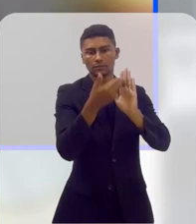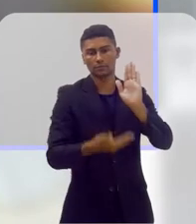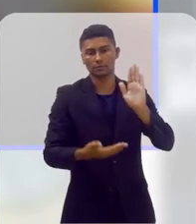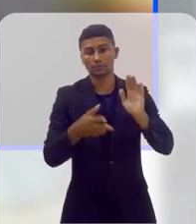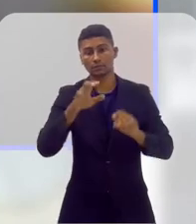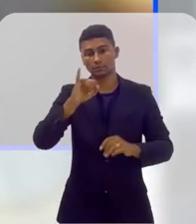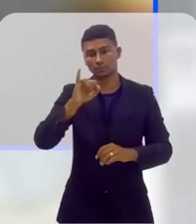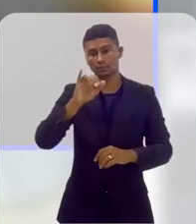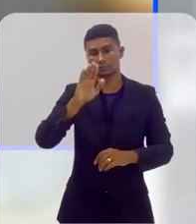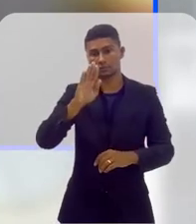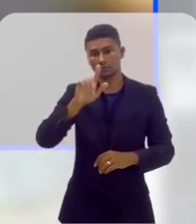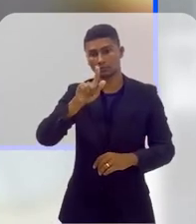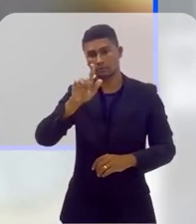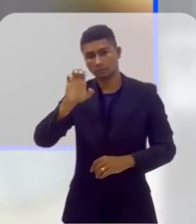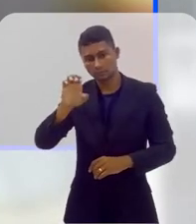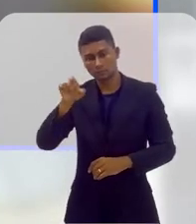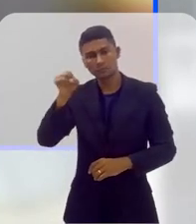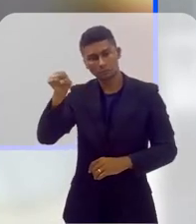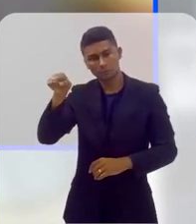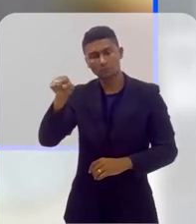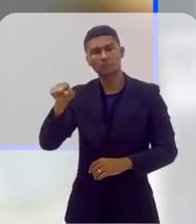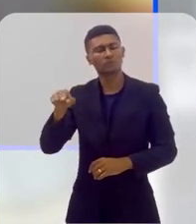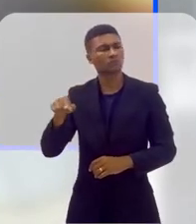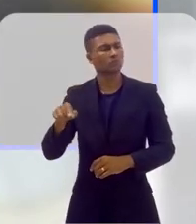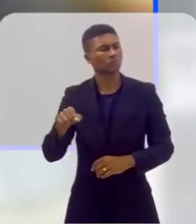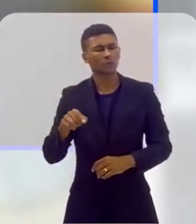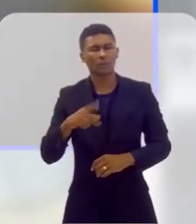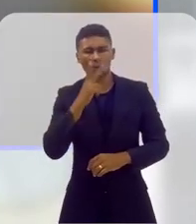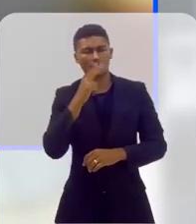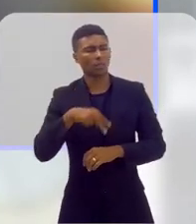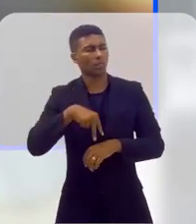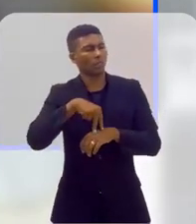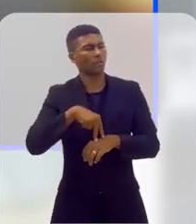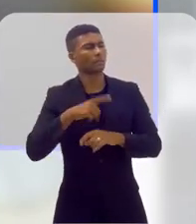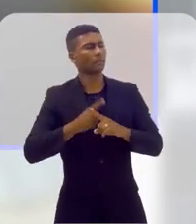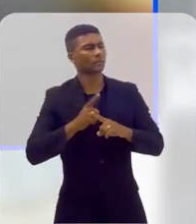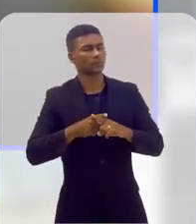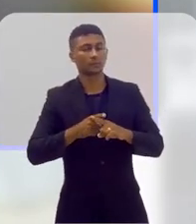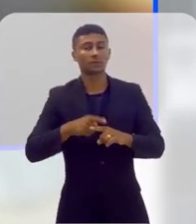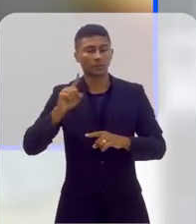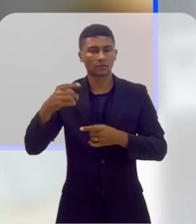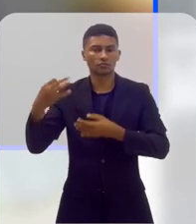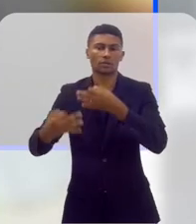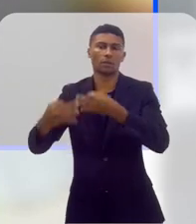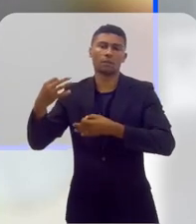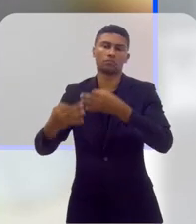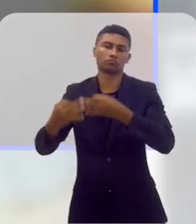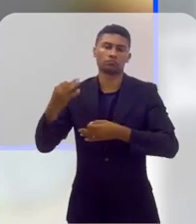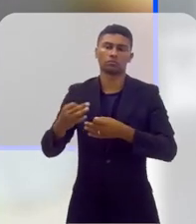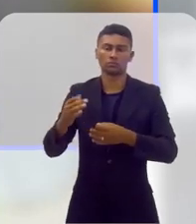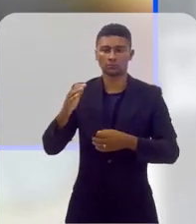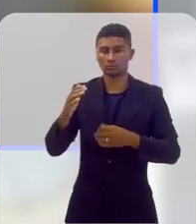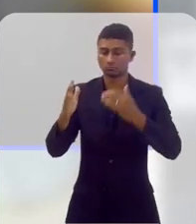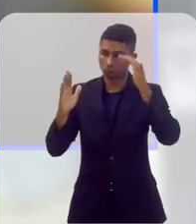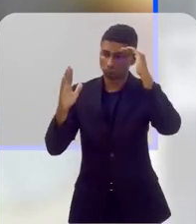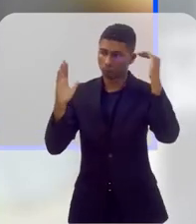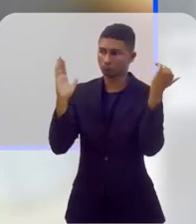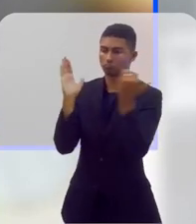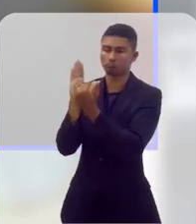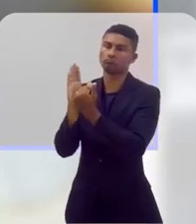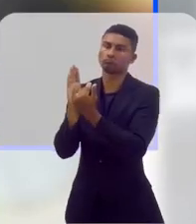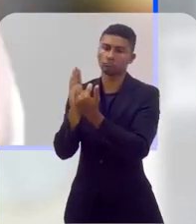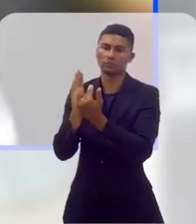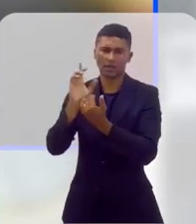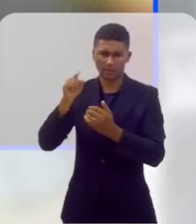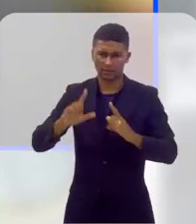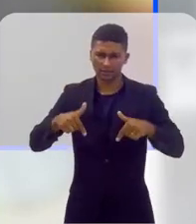quando o IBGE se coloca aí nessa postura, é porque ele foi demandado judicialmente, não é porque isso é uma ação do próprio